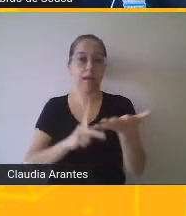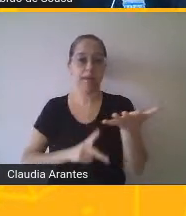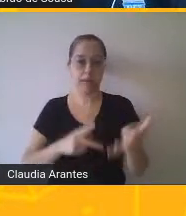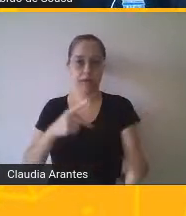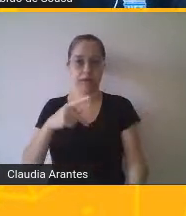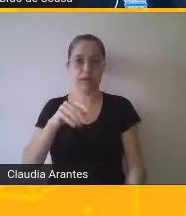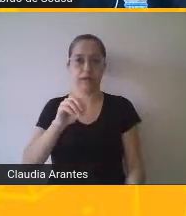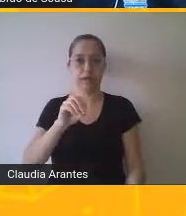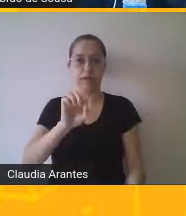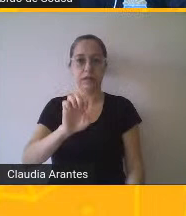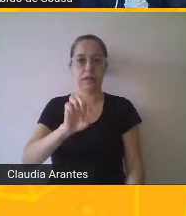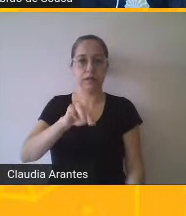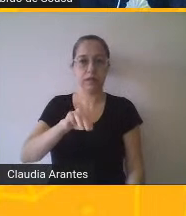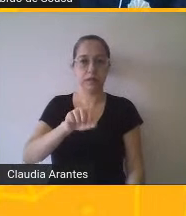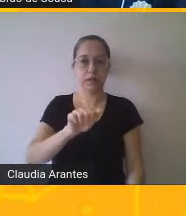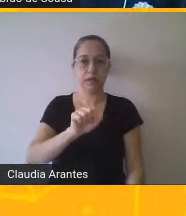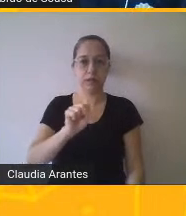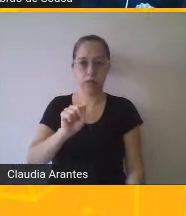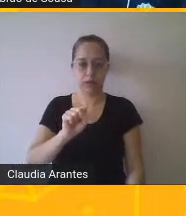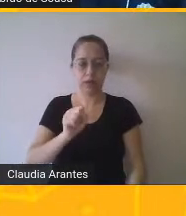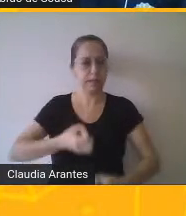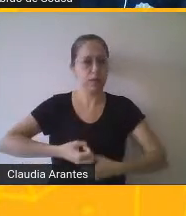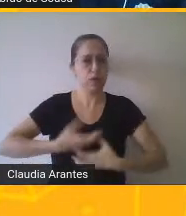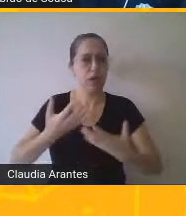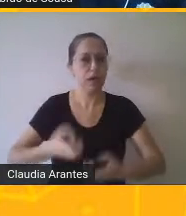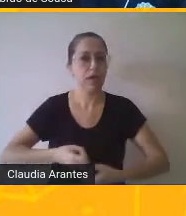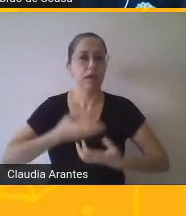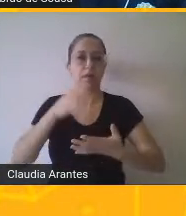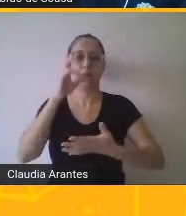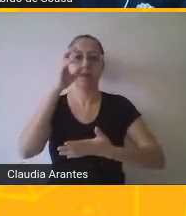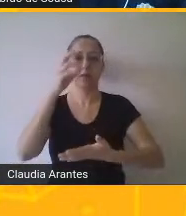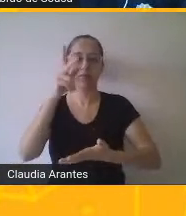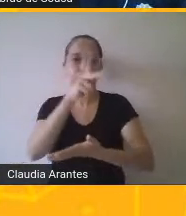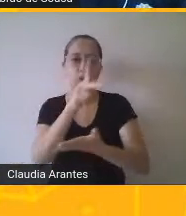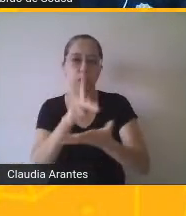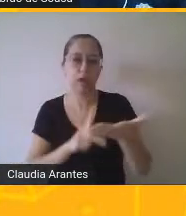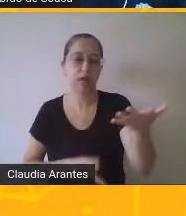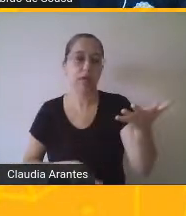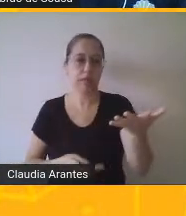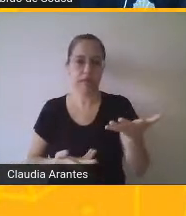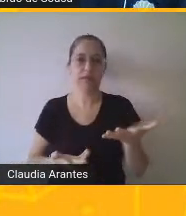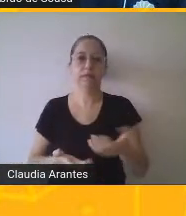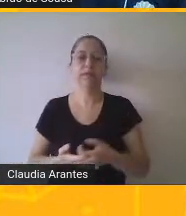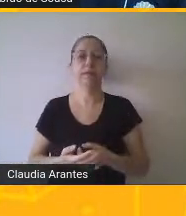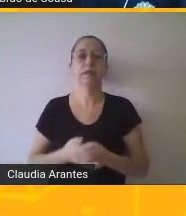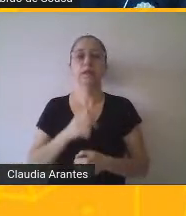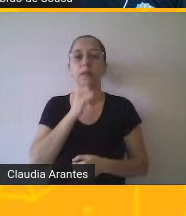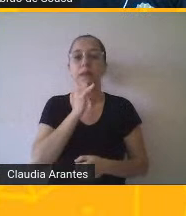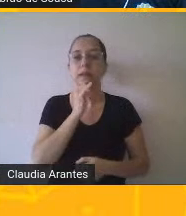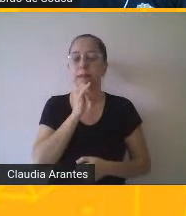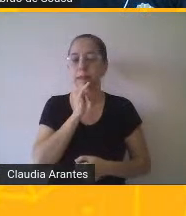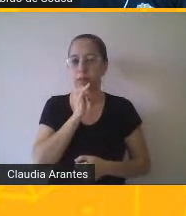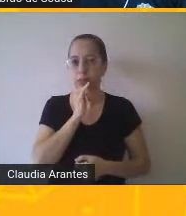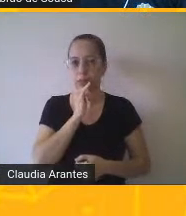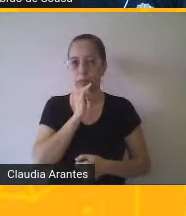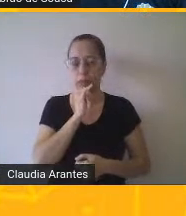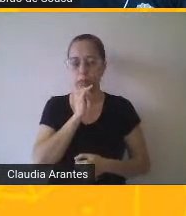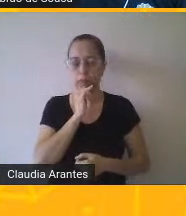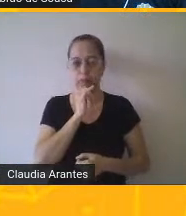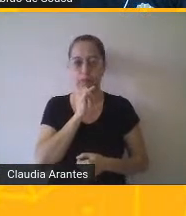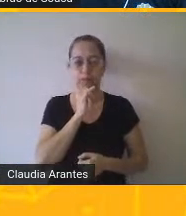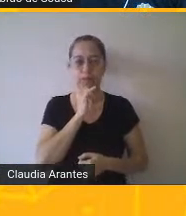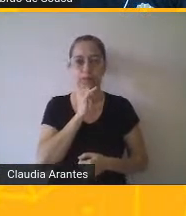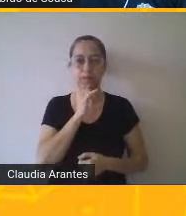mensagem, o primeiro exemplo que se dá é o poema.